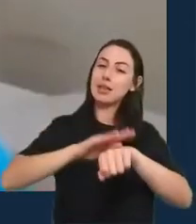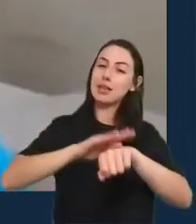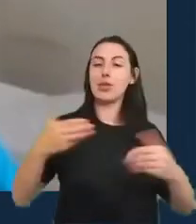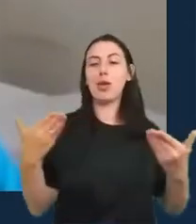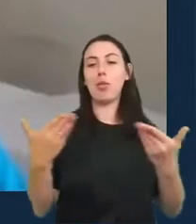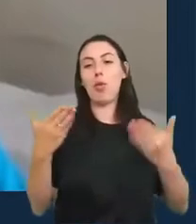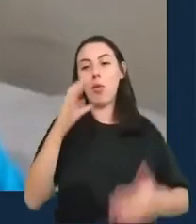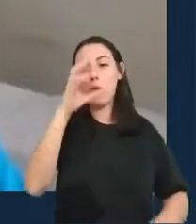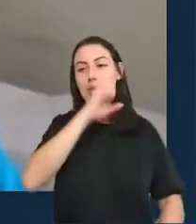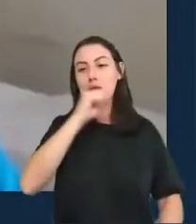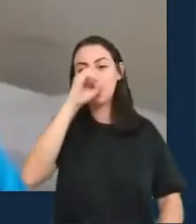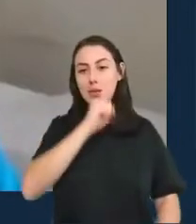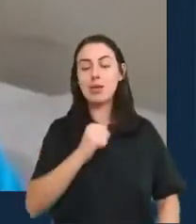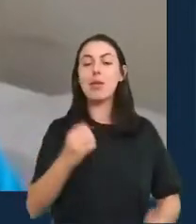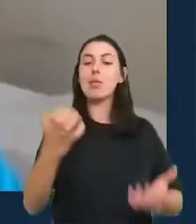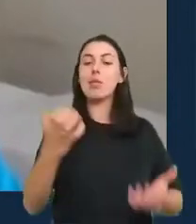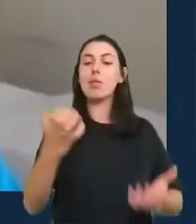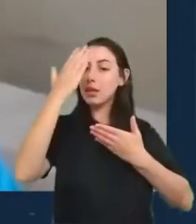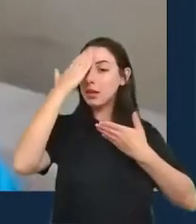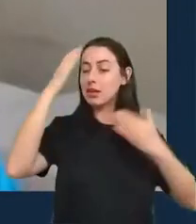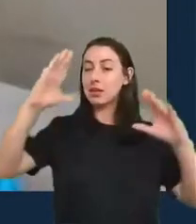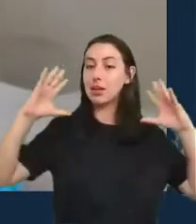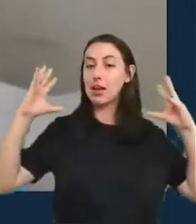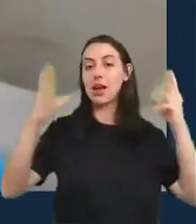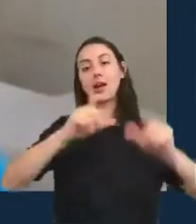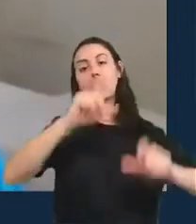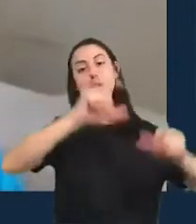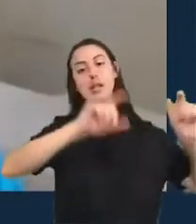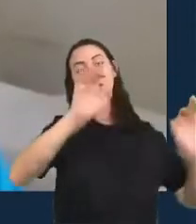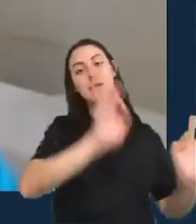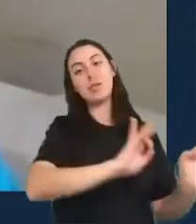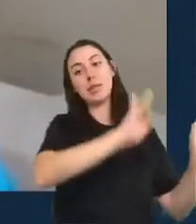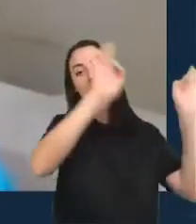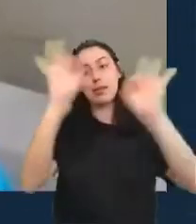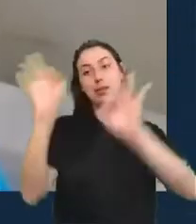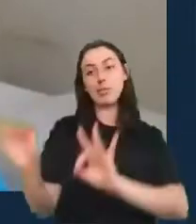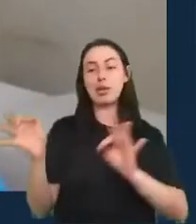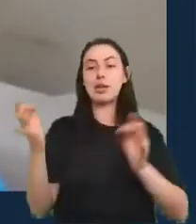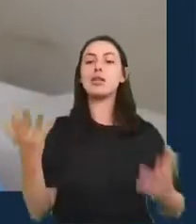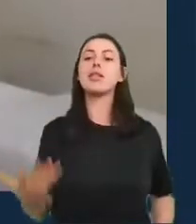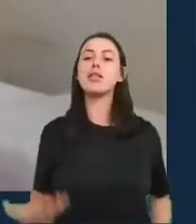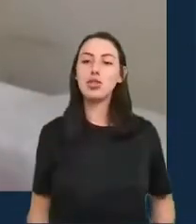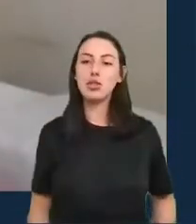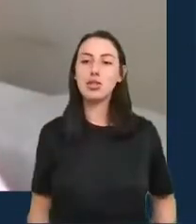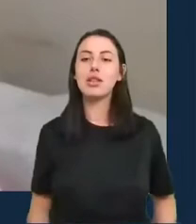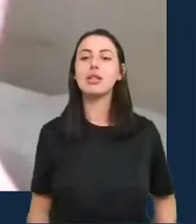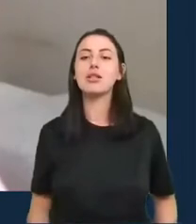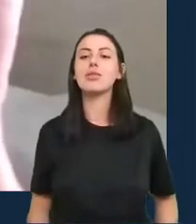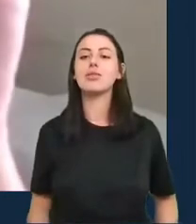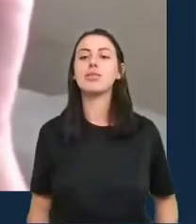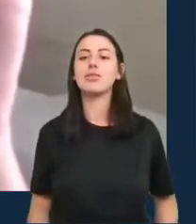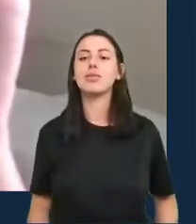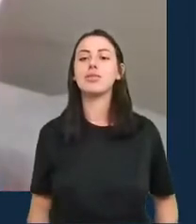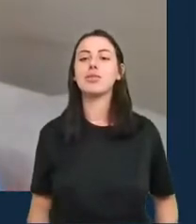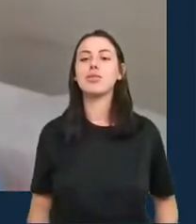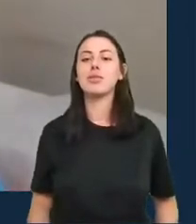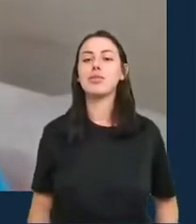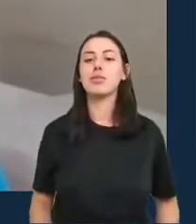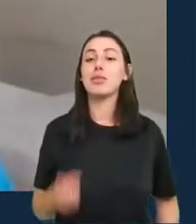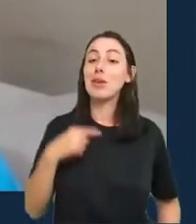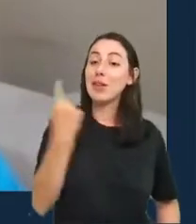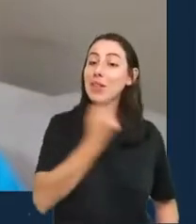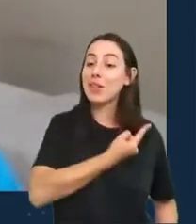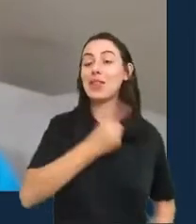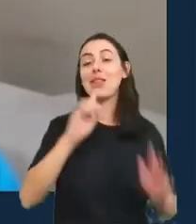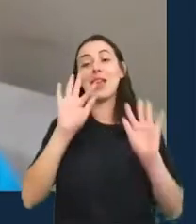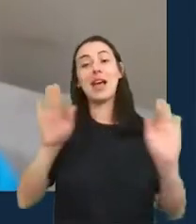a todos por assistirem então nós chegamos ao final agora obrigado